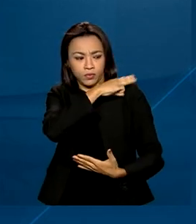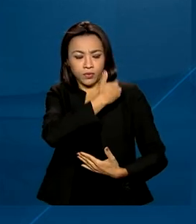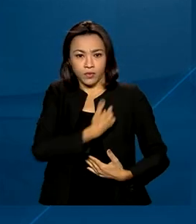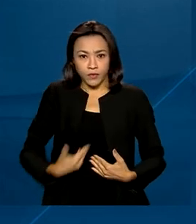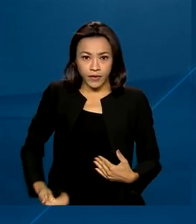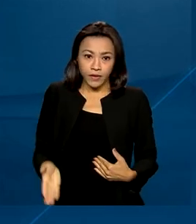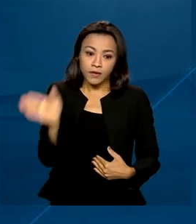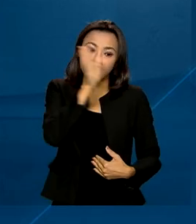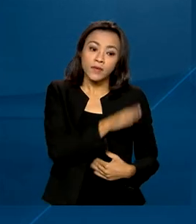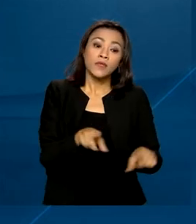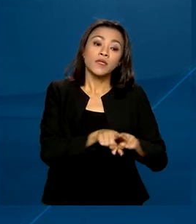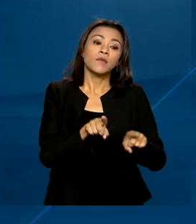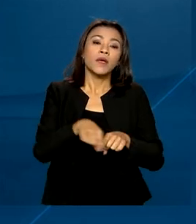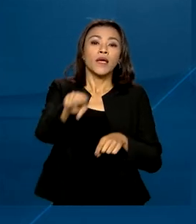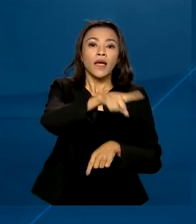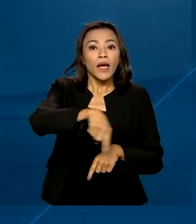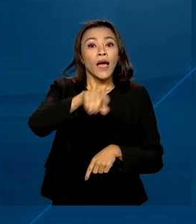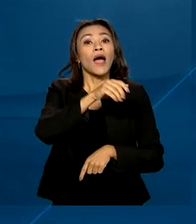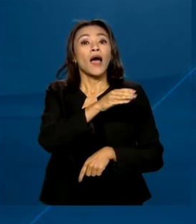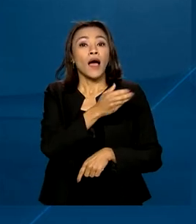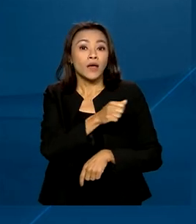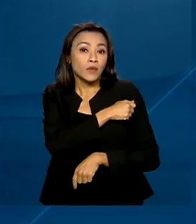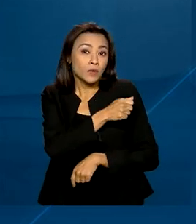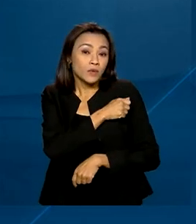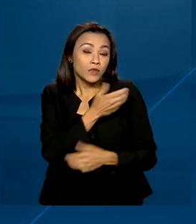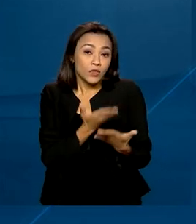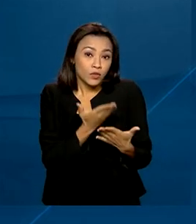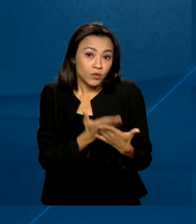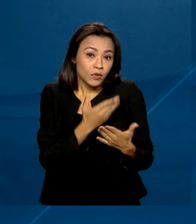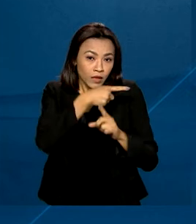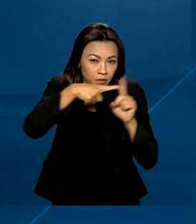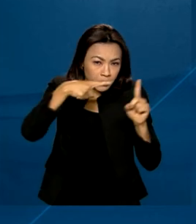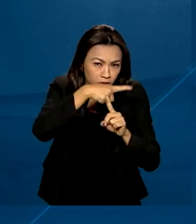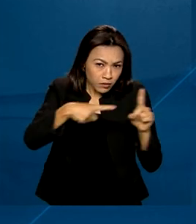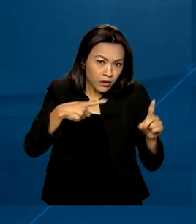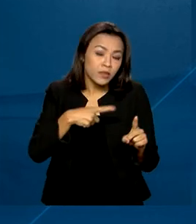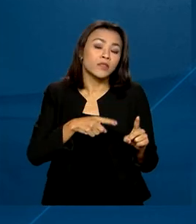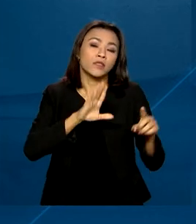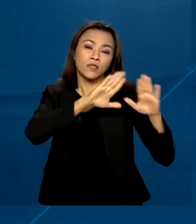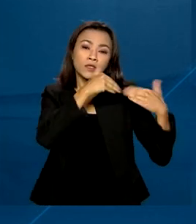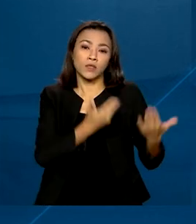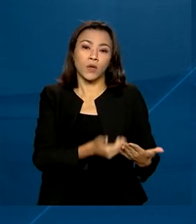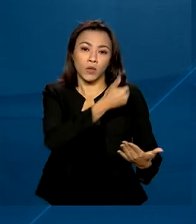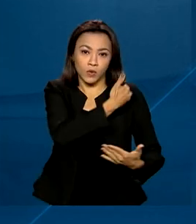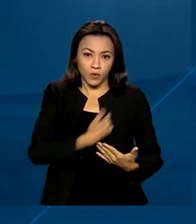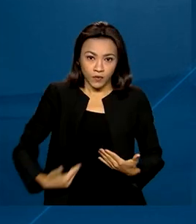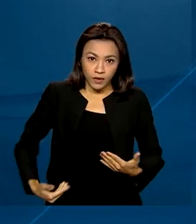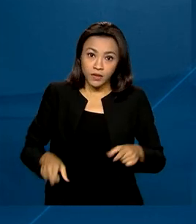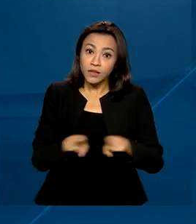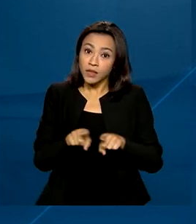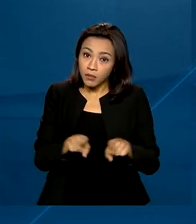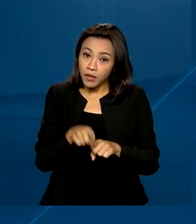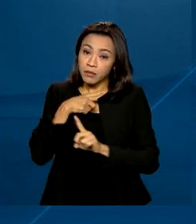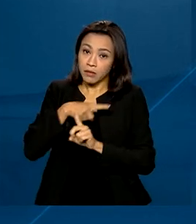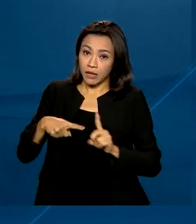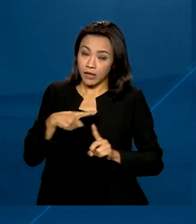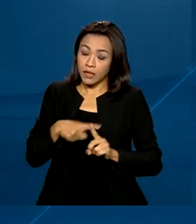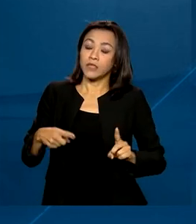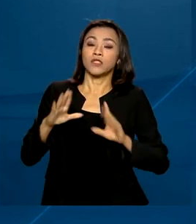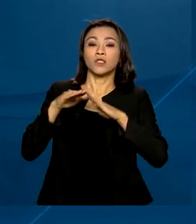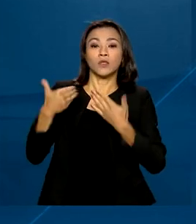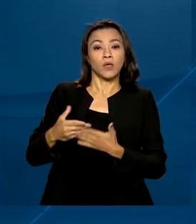que tenham feito o ensino médio parcialmente em escola da rede pública e parcialmente em instituição privada como